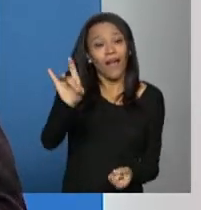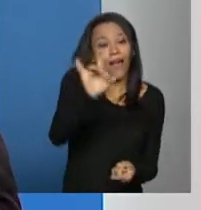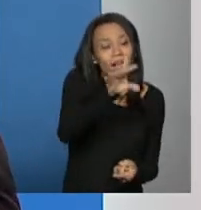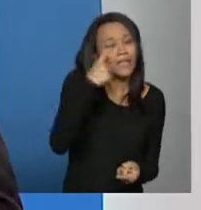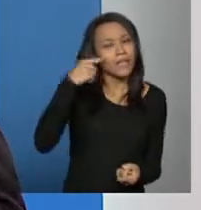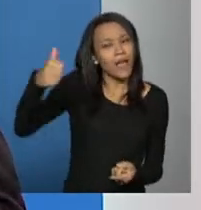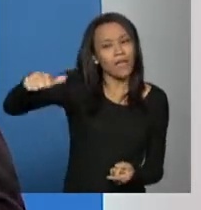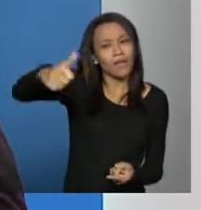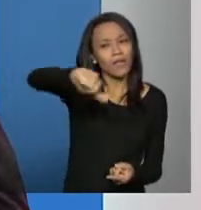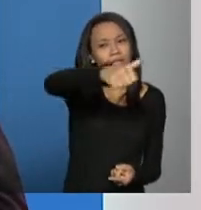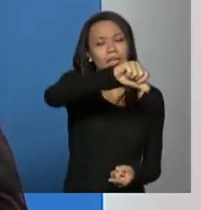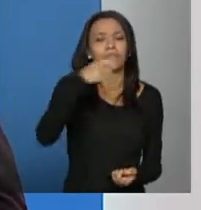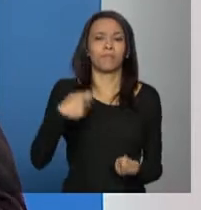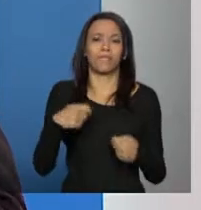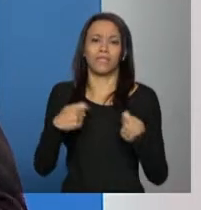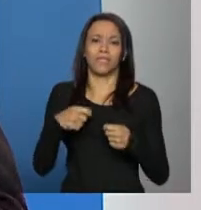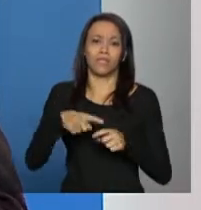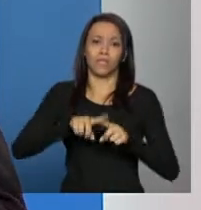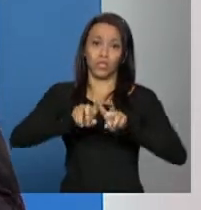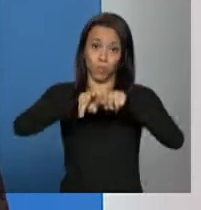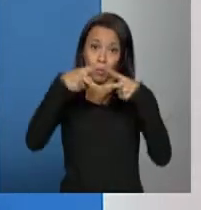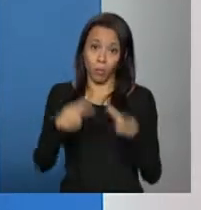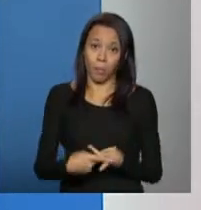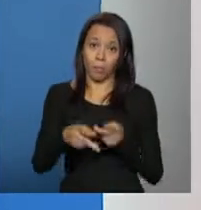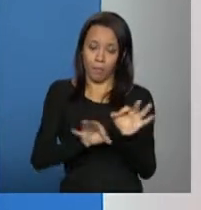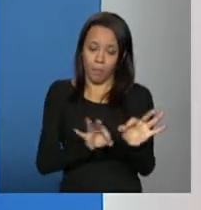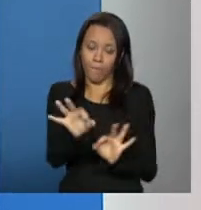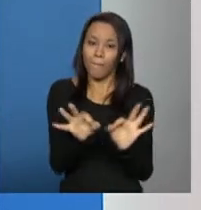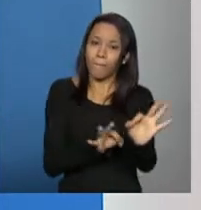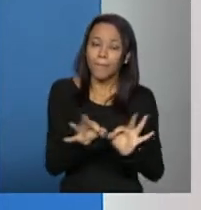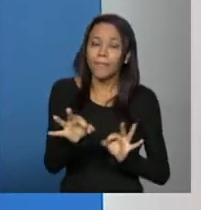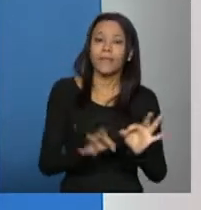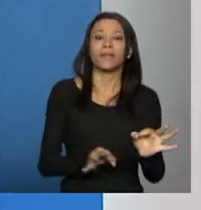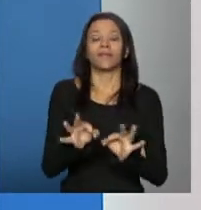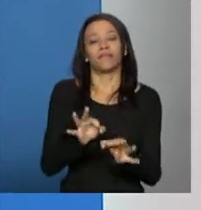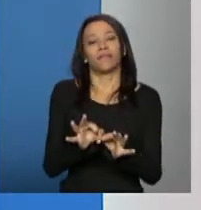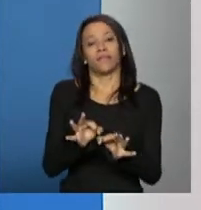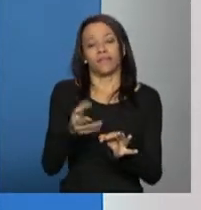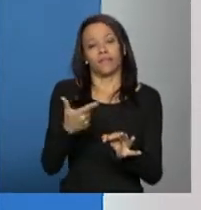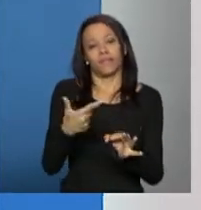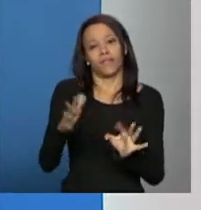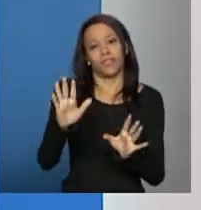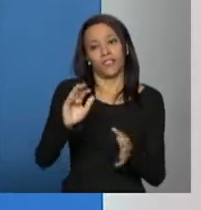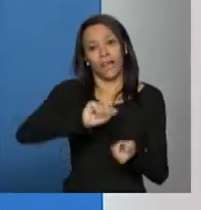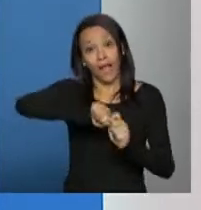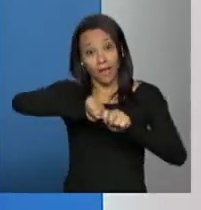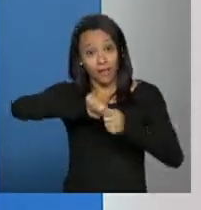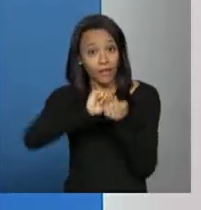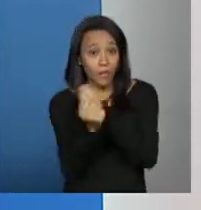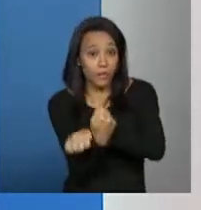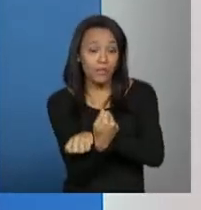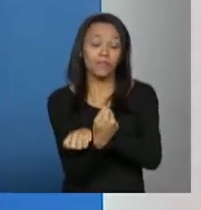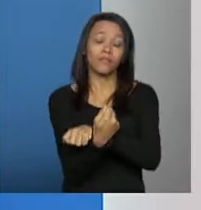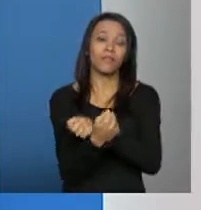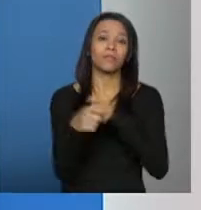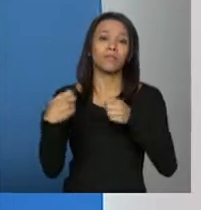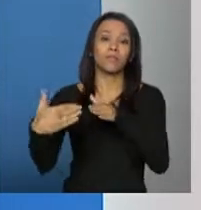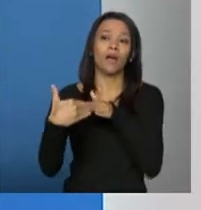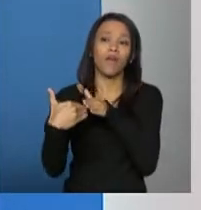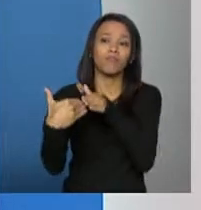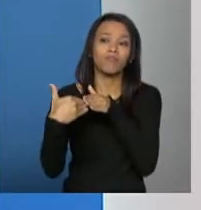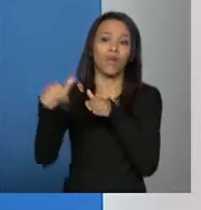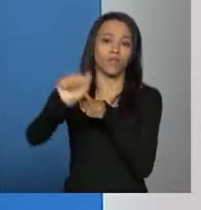um plano de adequação que o conselho pode fazer tratar com a entidade e aí a partir daí fazer esses